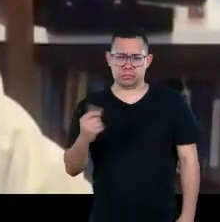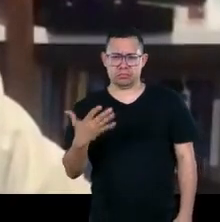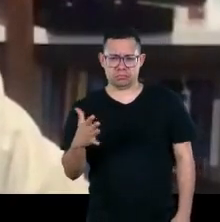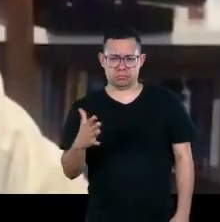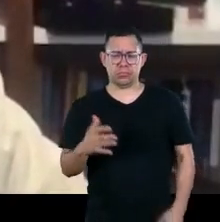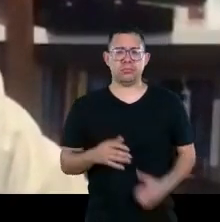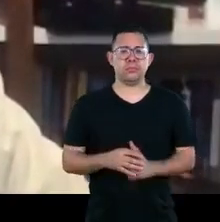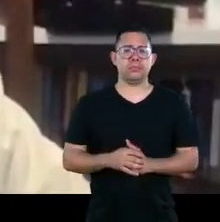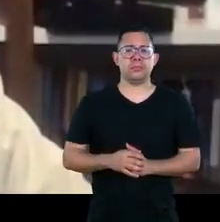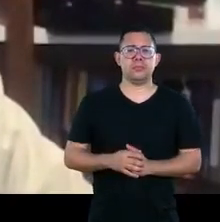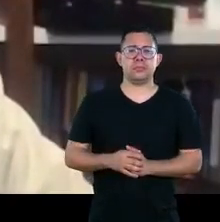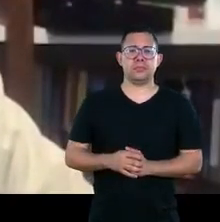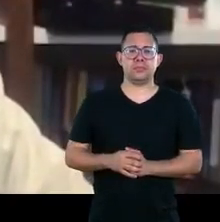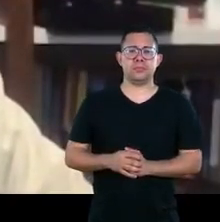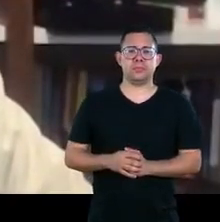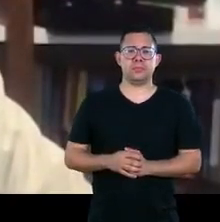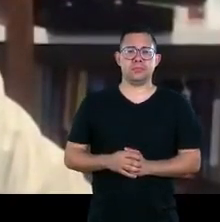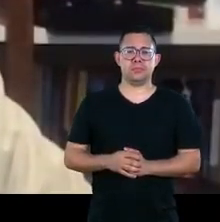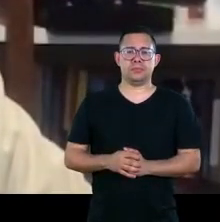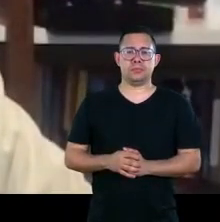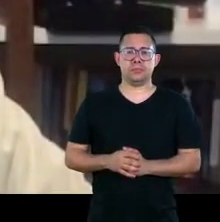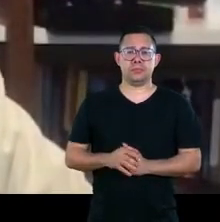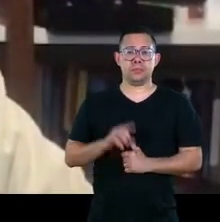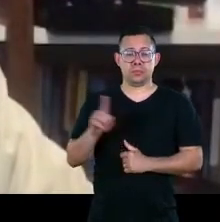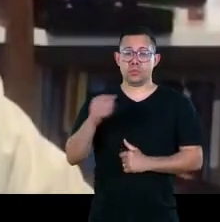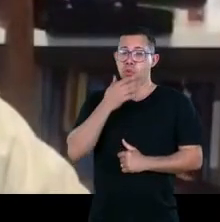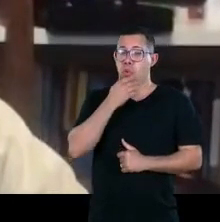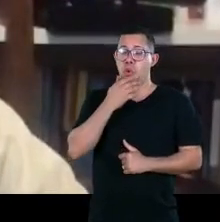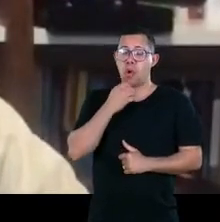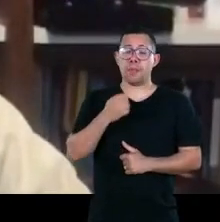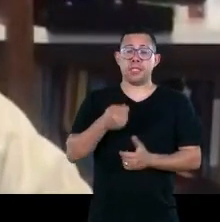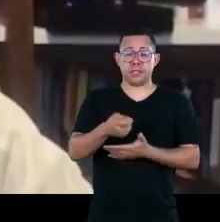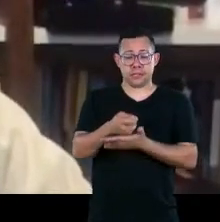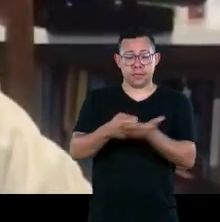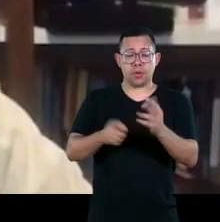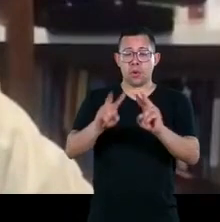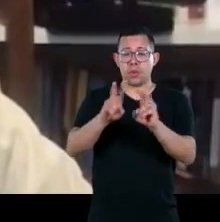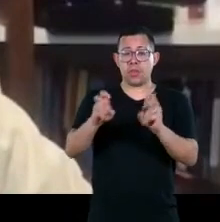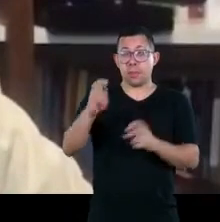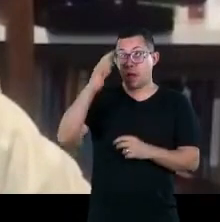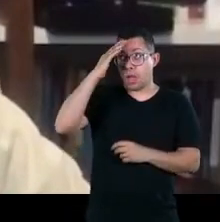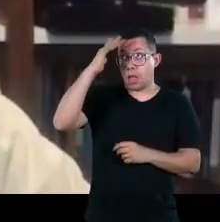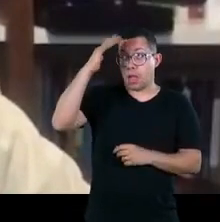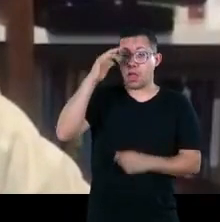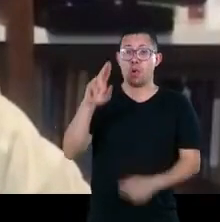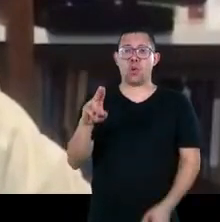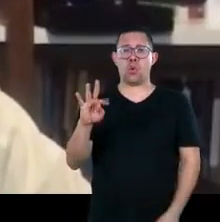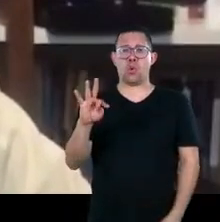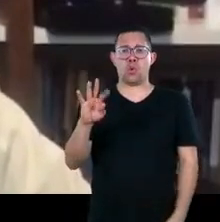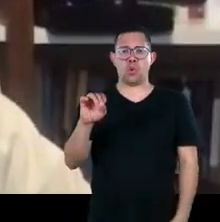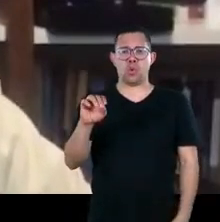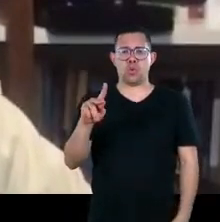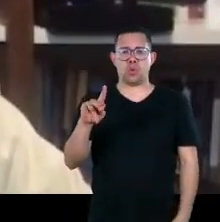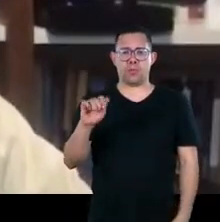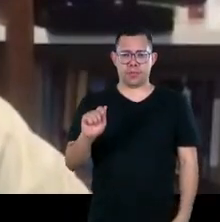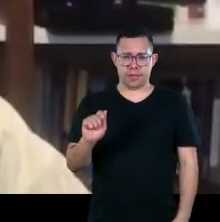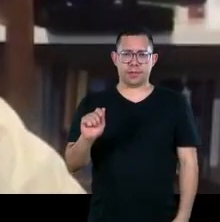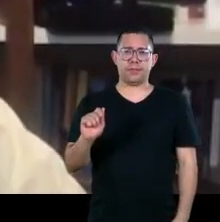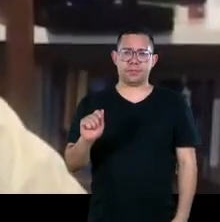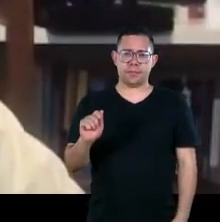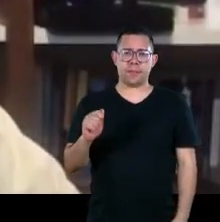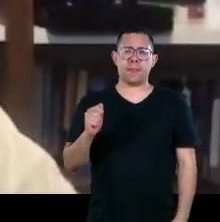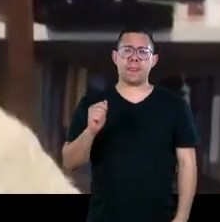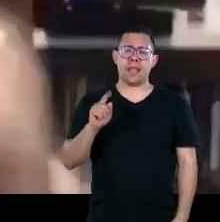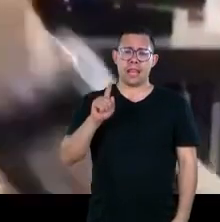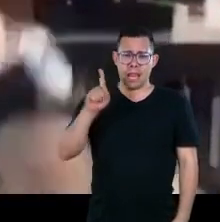ele ele conhecia uma realidade europeia e olha que a Europa enfrentou muitas pestes